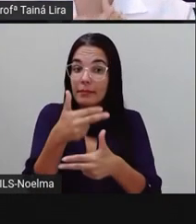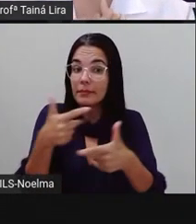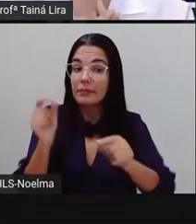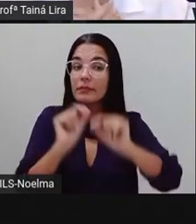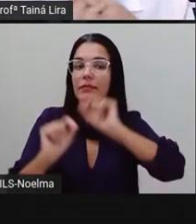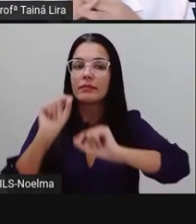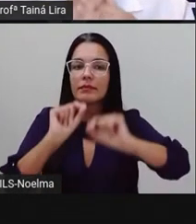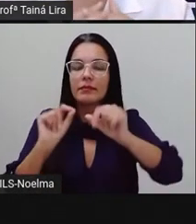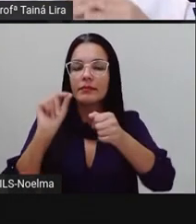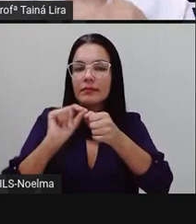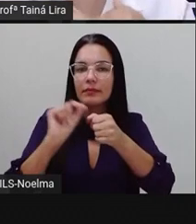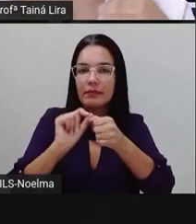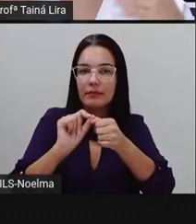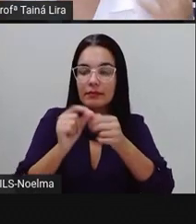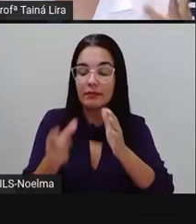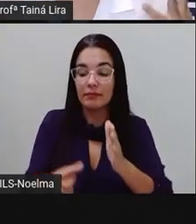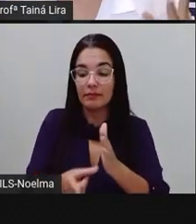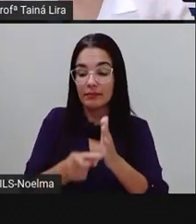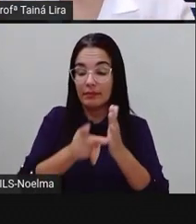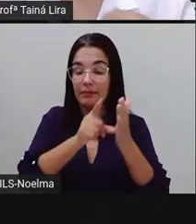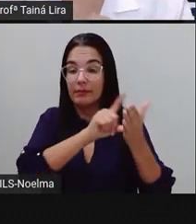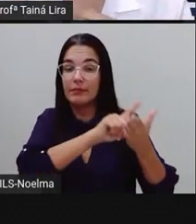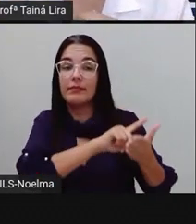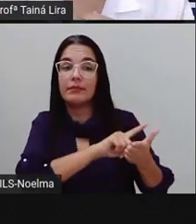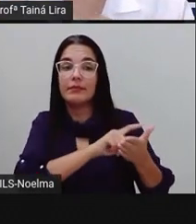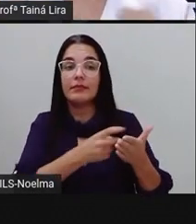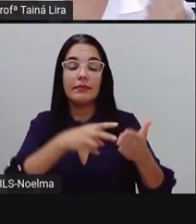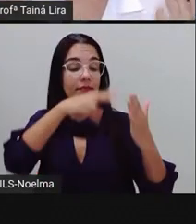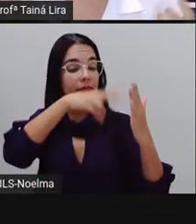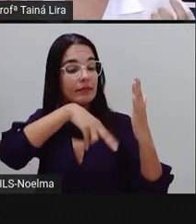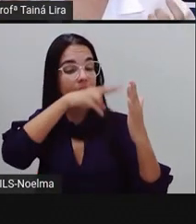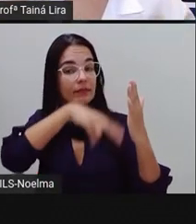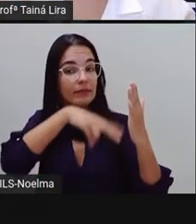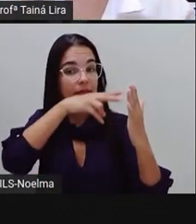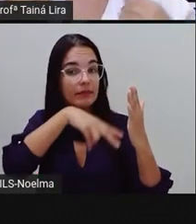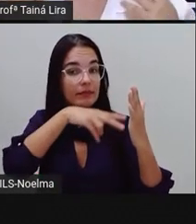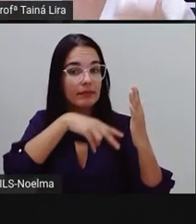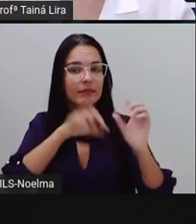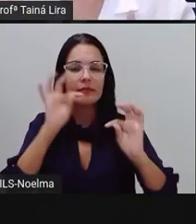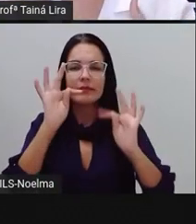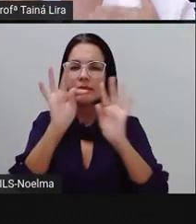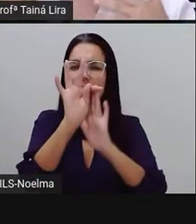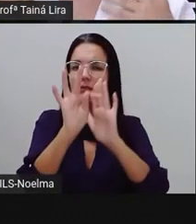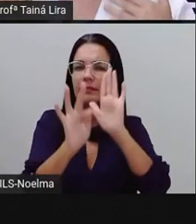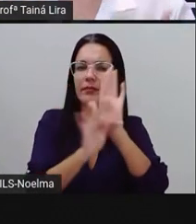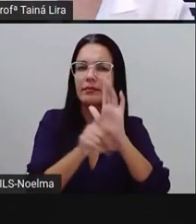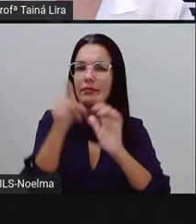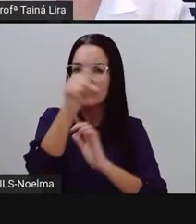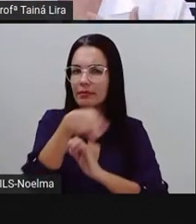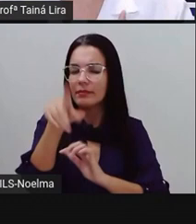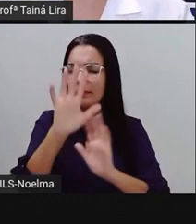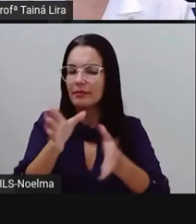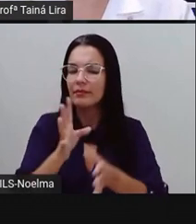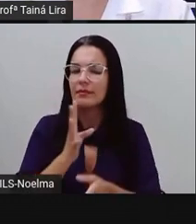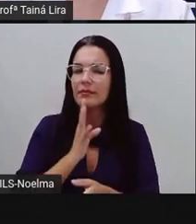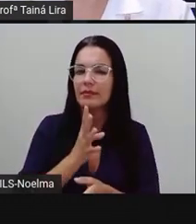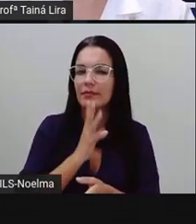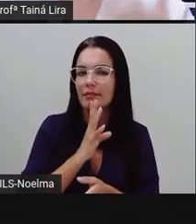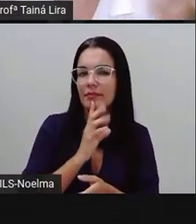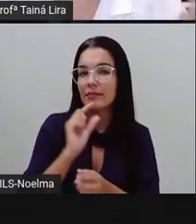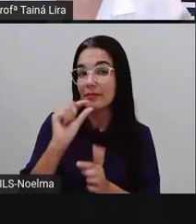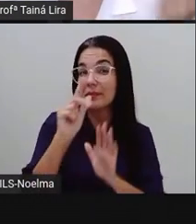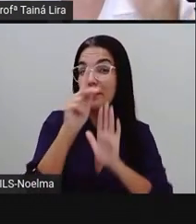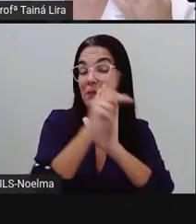fazer é retomar a leitura de um texto que vocês já conhecem, que é um